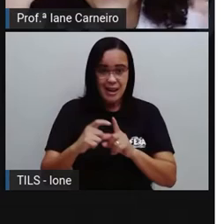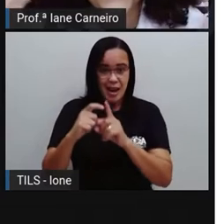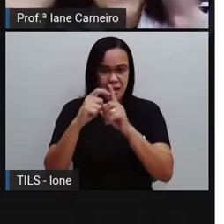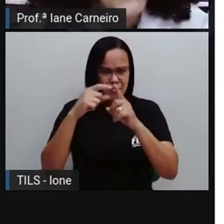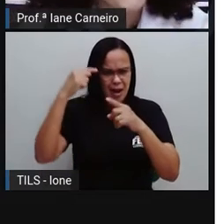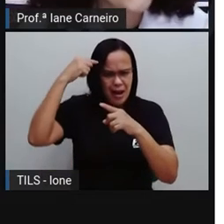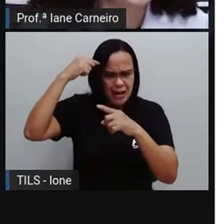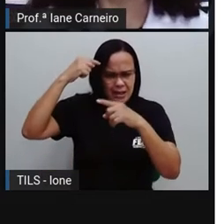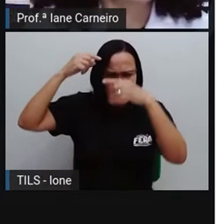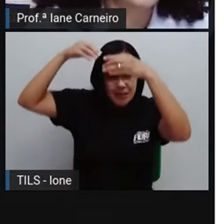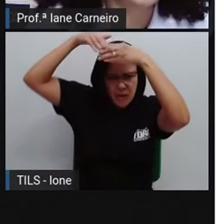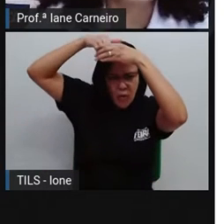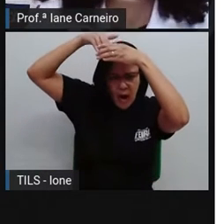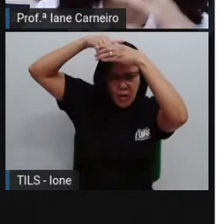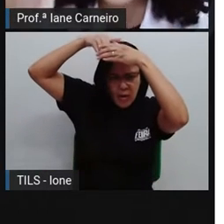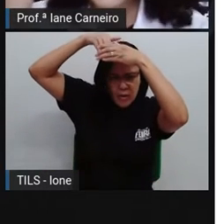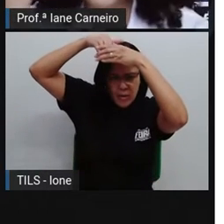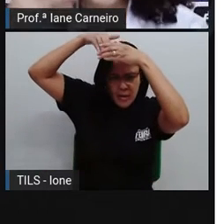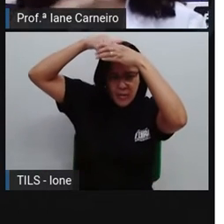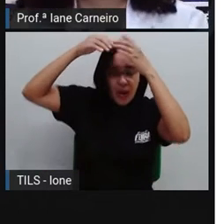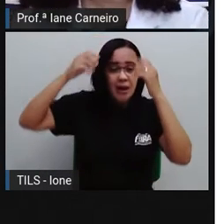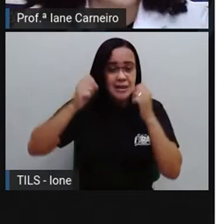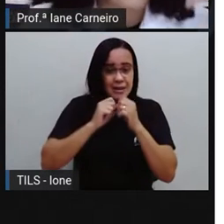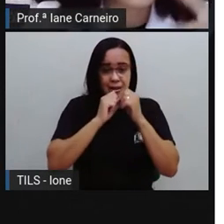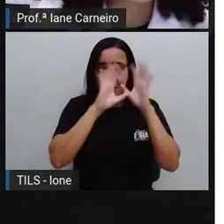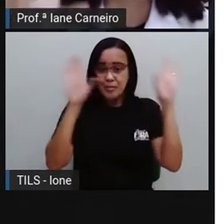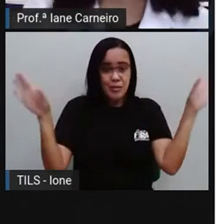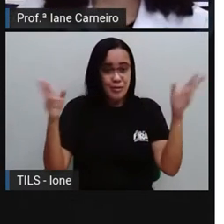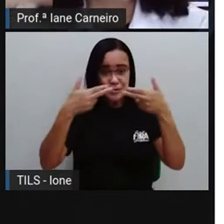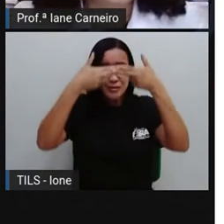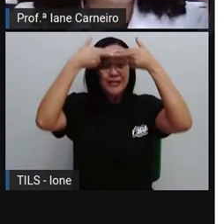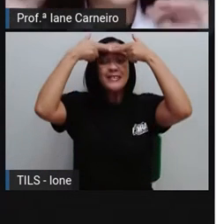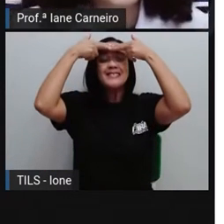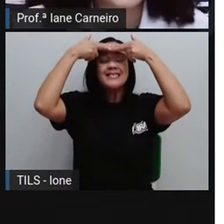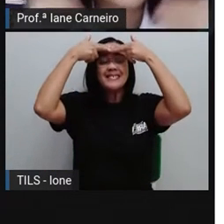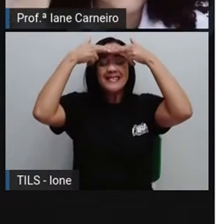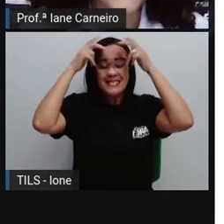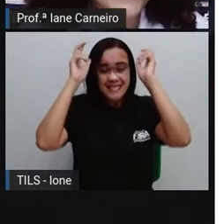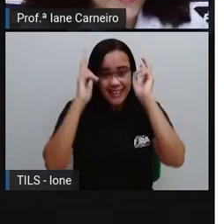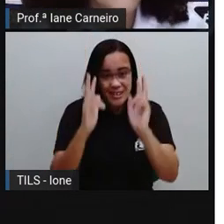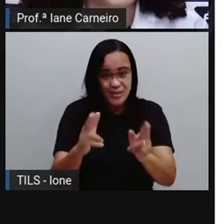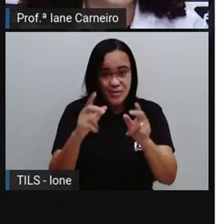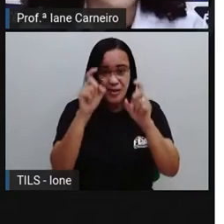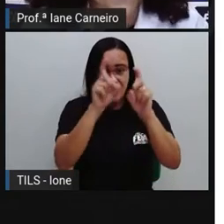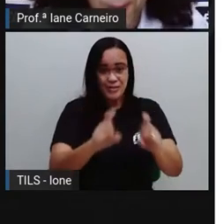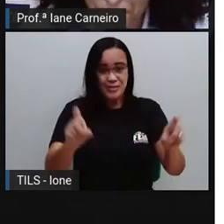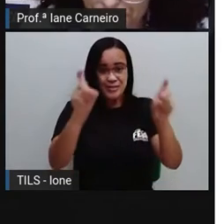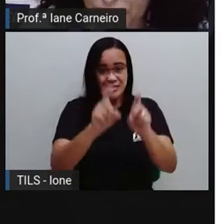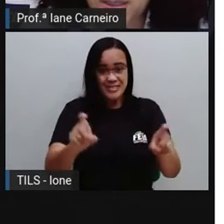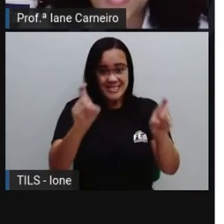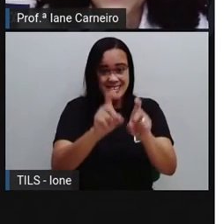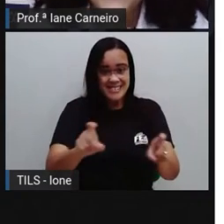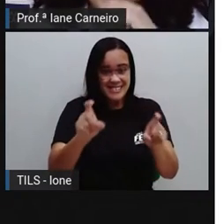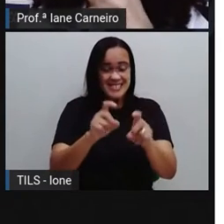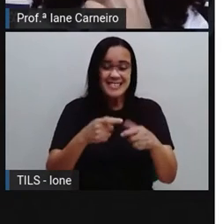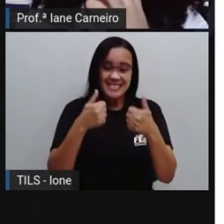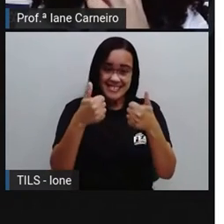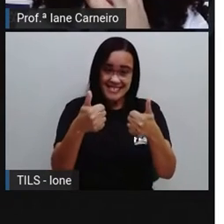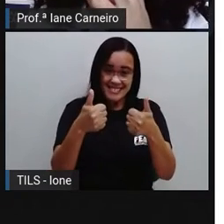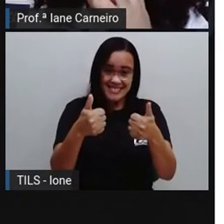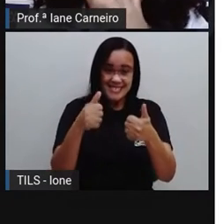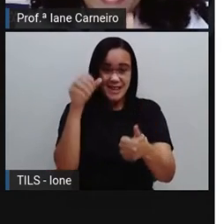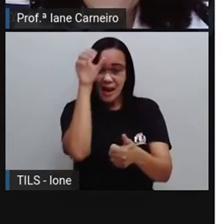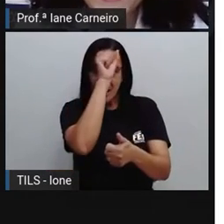como se fosse um computador, né? Você vai lendo novas palavras e vai aprendendo como escrevê-las, tá bom? Então,